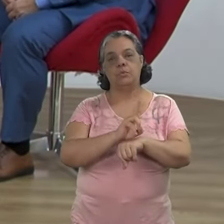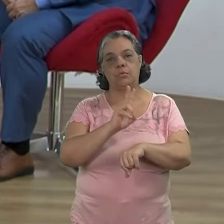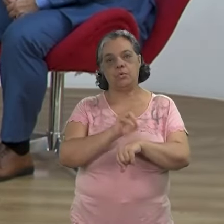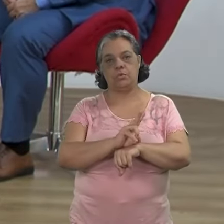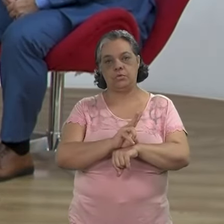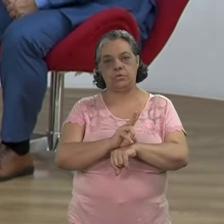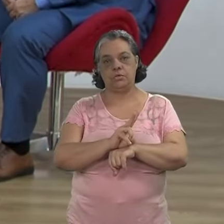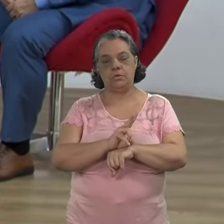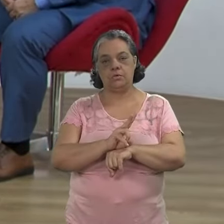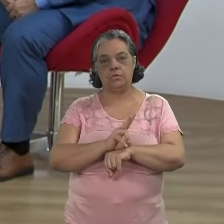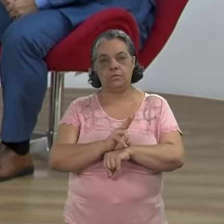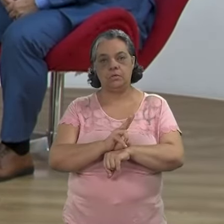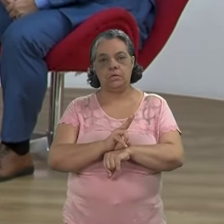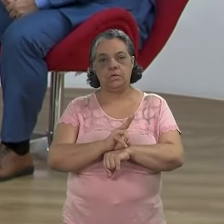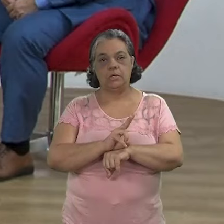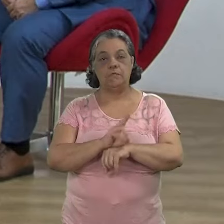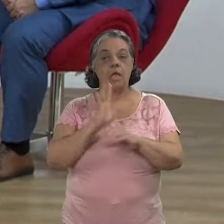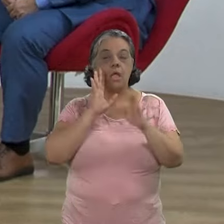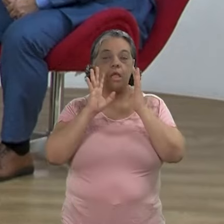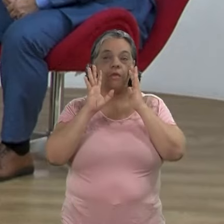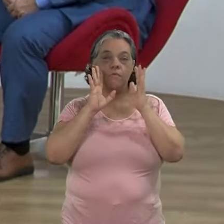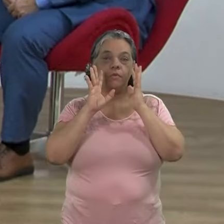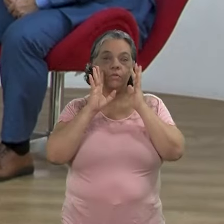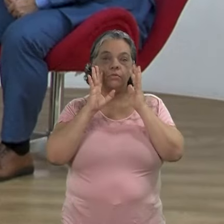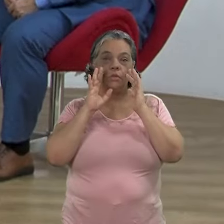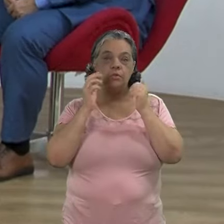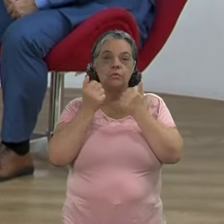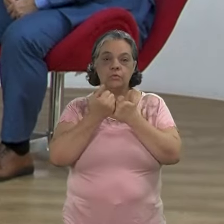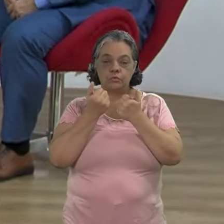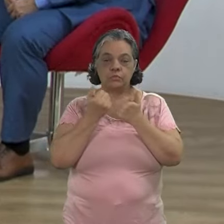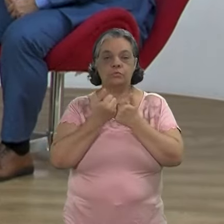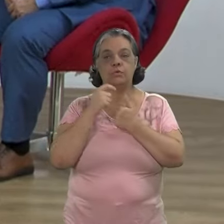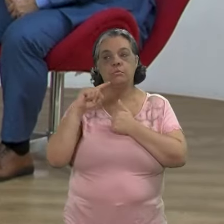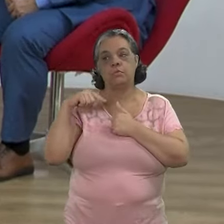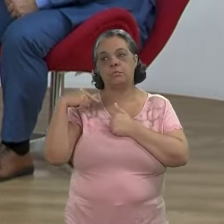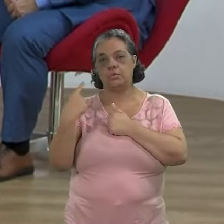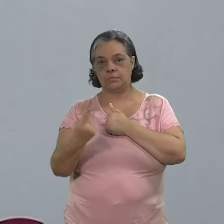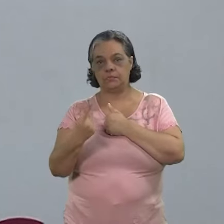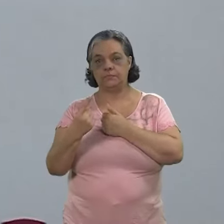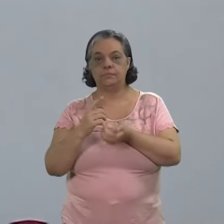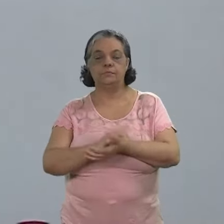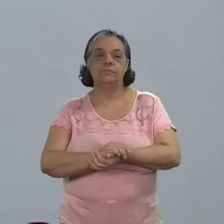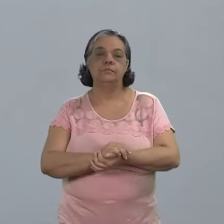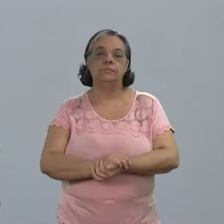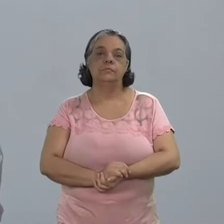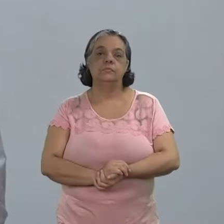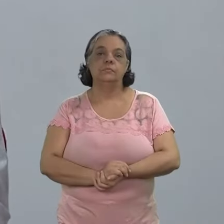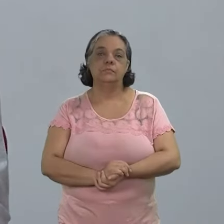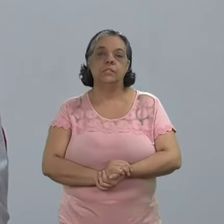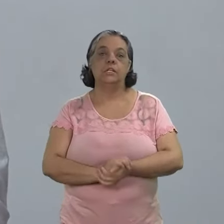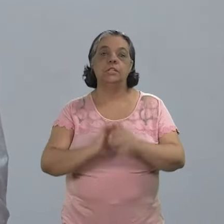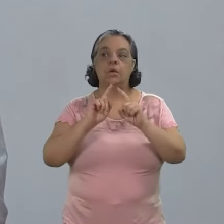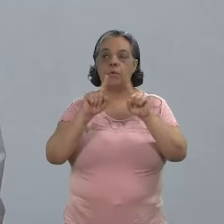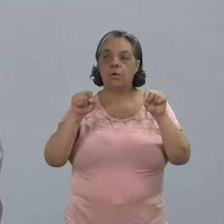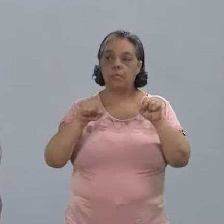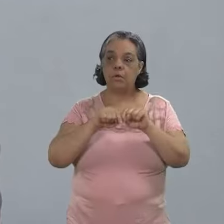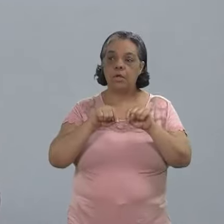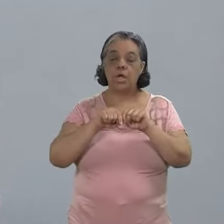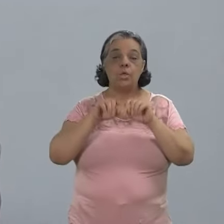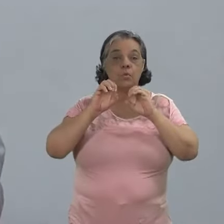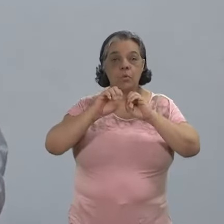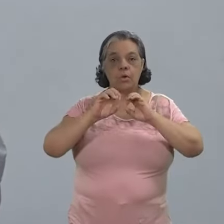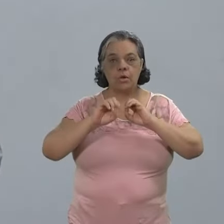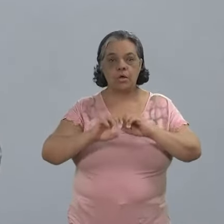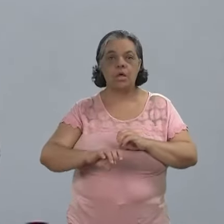preserva, acho que vai ser o mote para a gente ir refletindo nesse intervalo até o próximo bloco. No próximo bloco tem o quadro